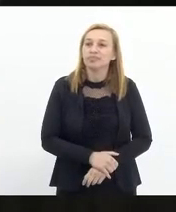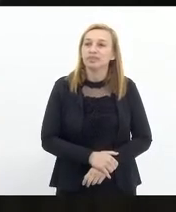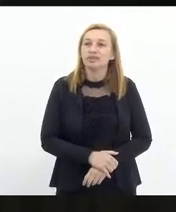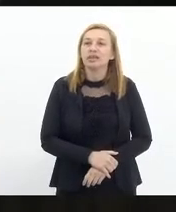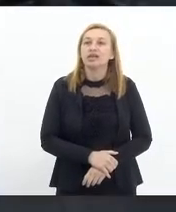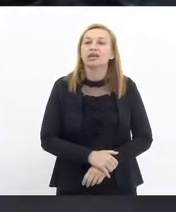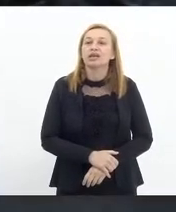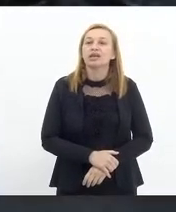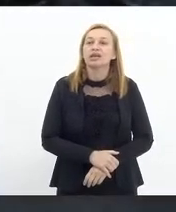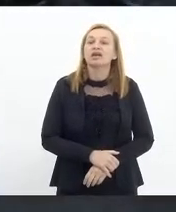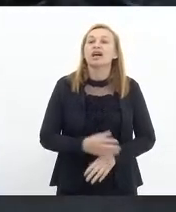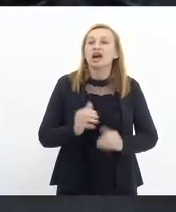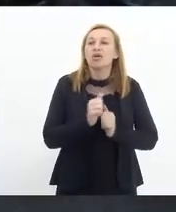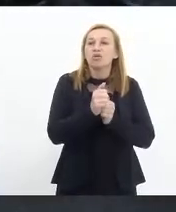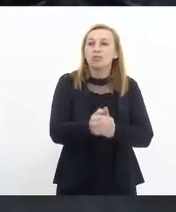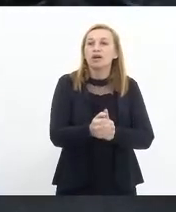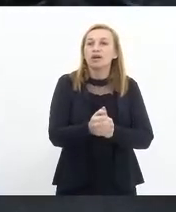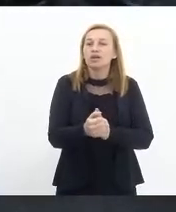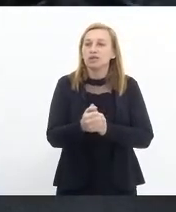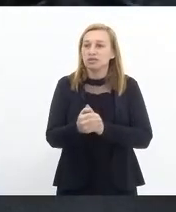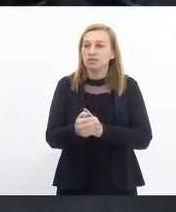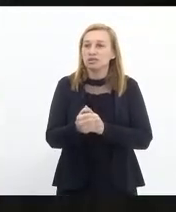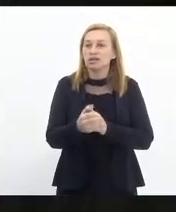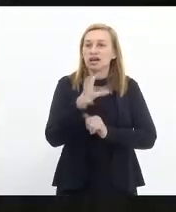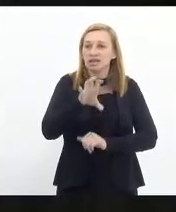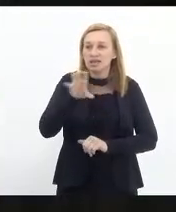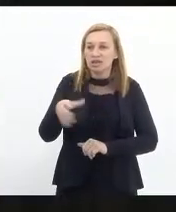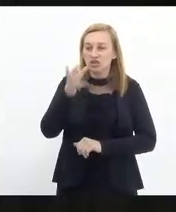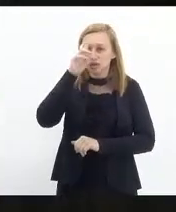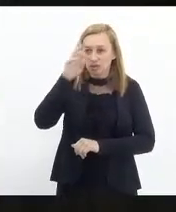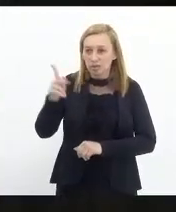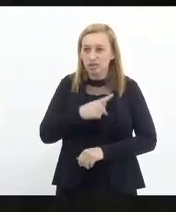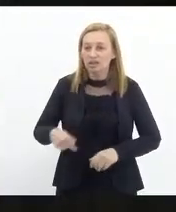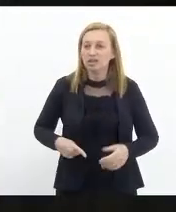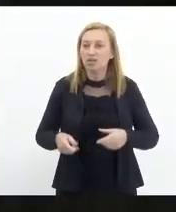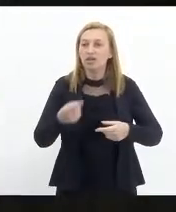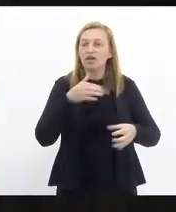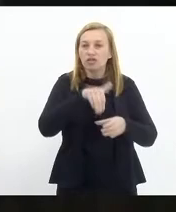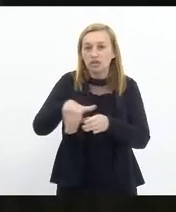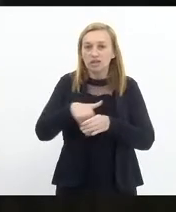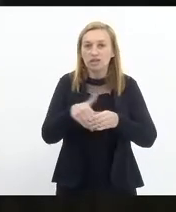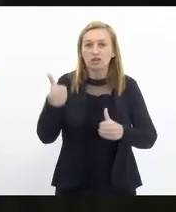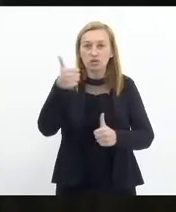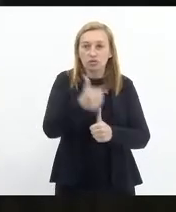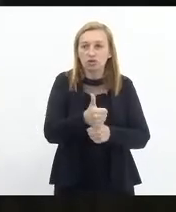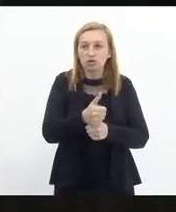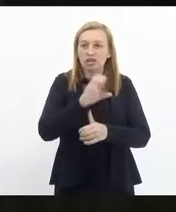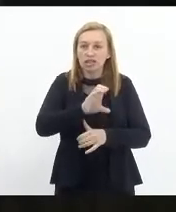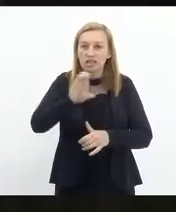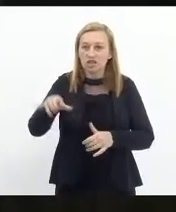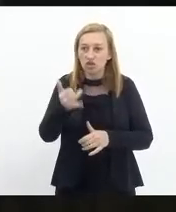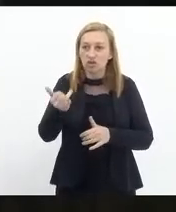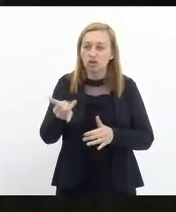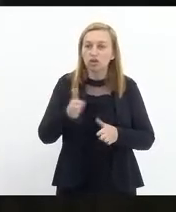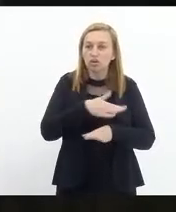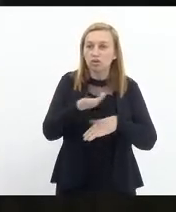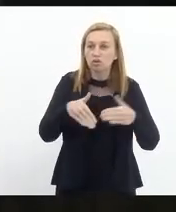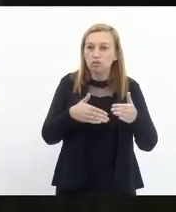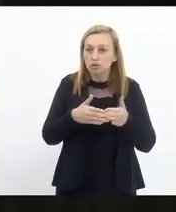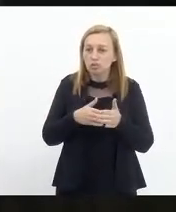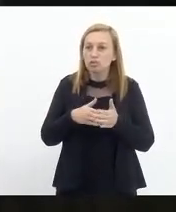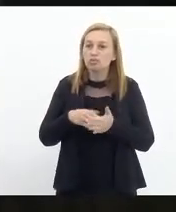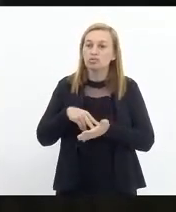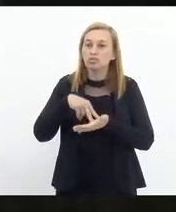Acompanho o parecer da CCJ, presidente. Favorável. Os pareceres emitidos em votação substitutivo da CCJ. Os senhores que aprovam,